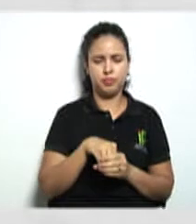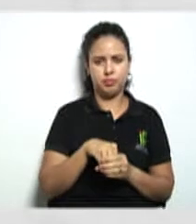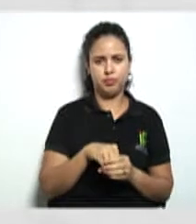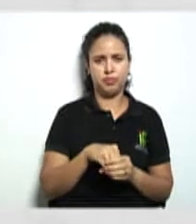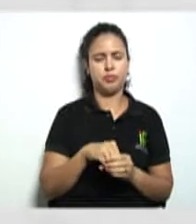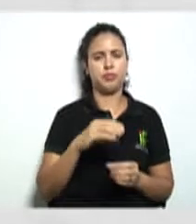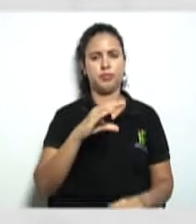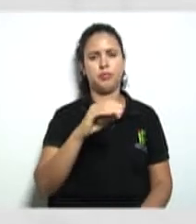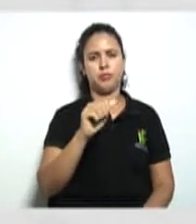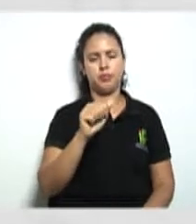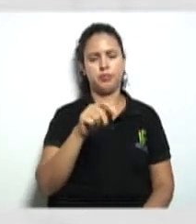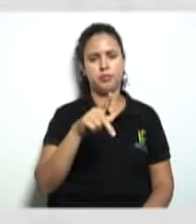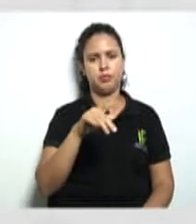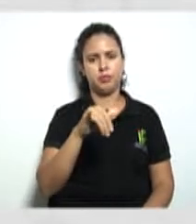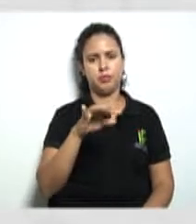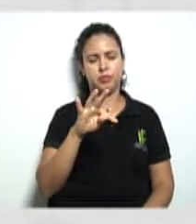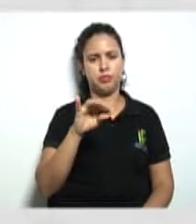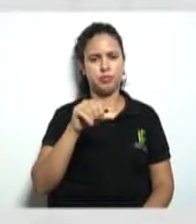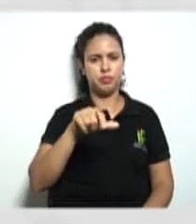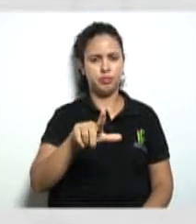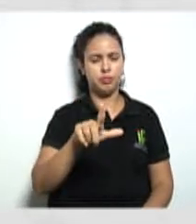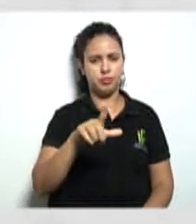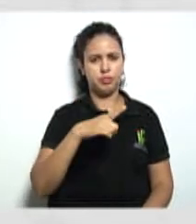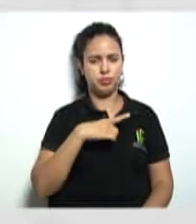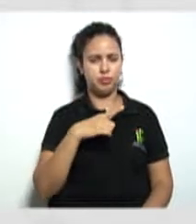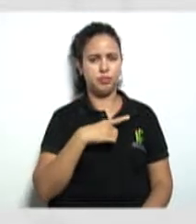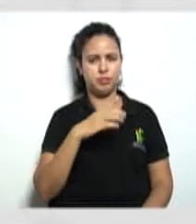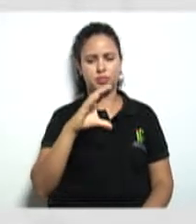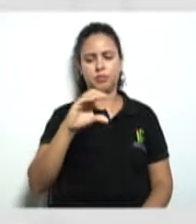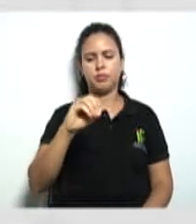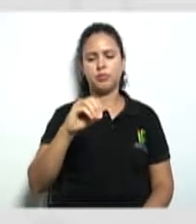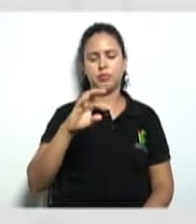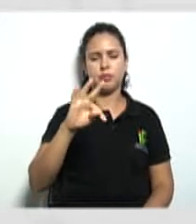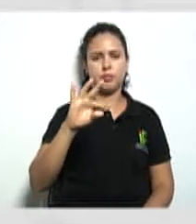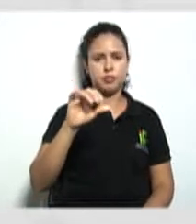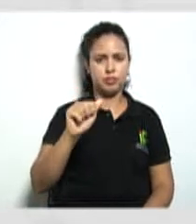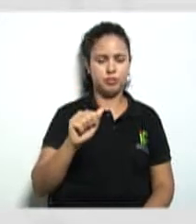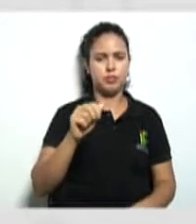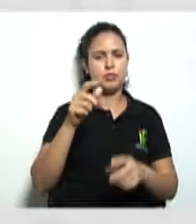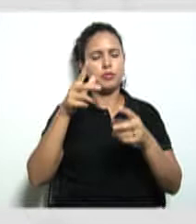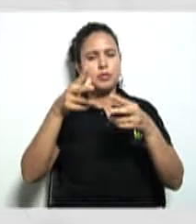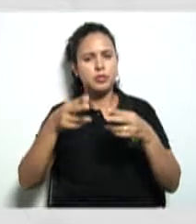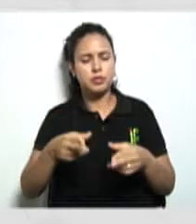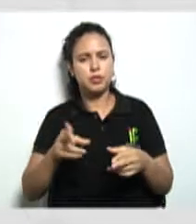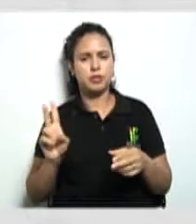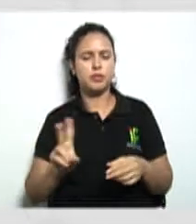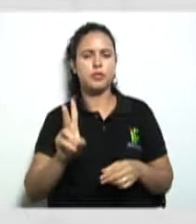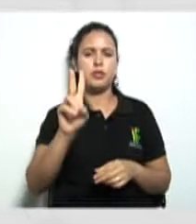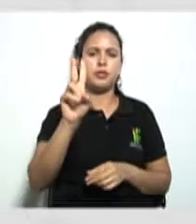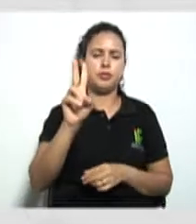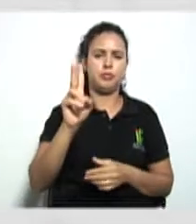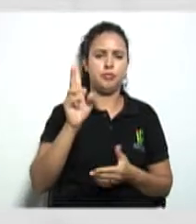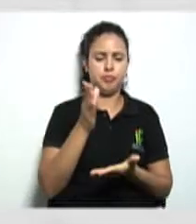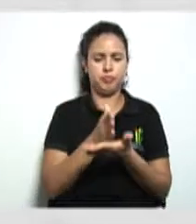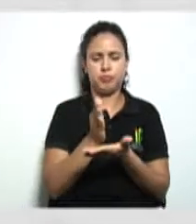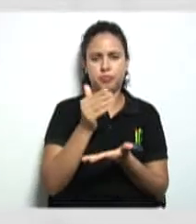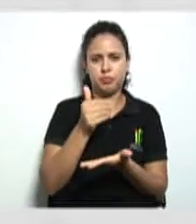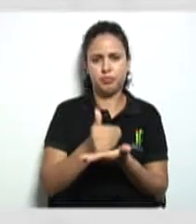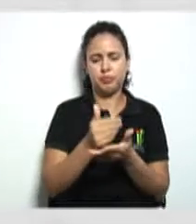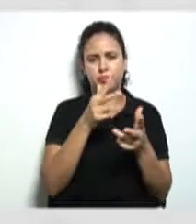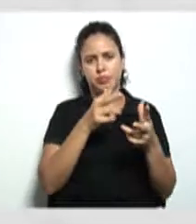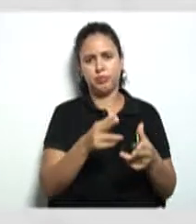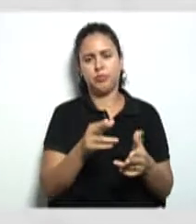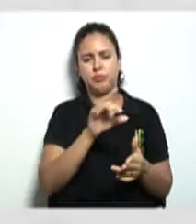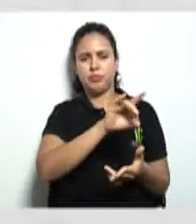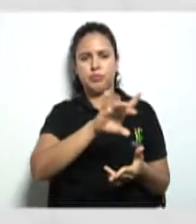ele vai ter aquela cota certo? que é o mesmo valor que há partes iguais para cada